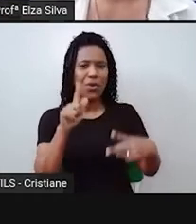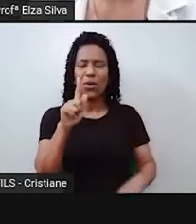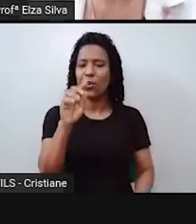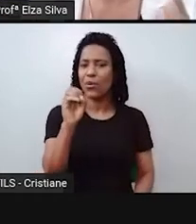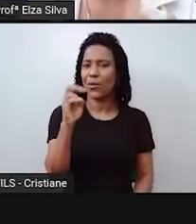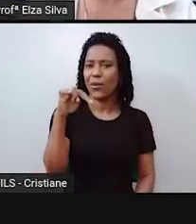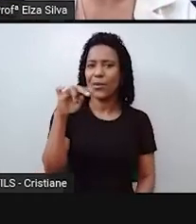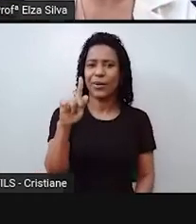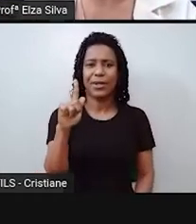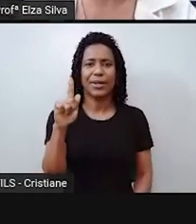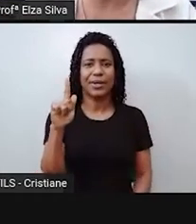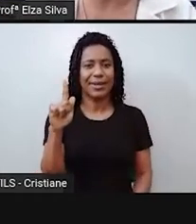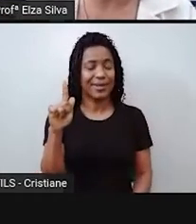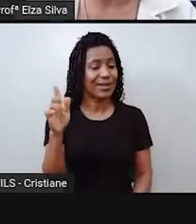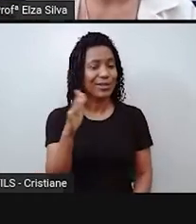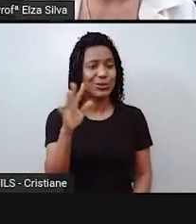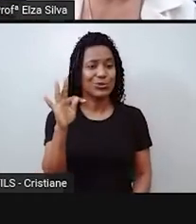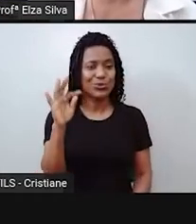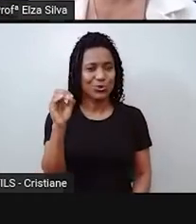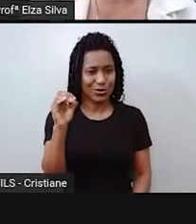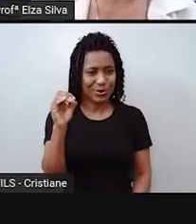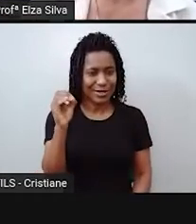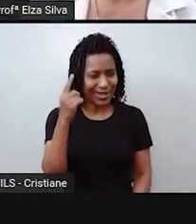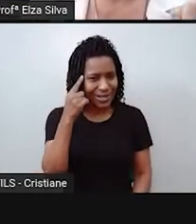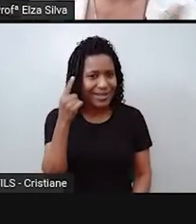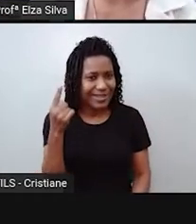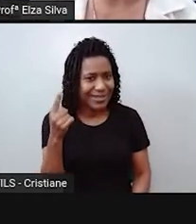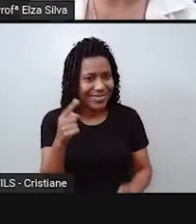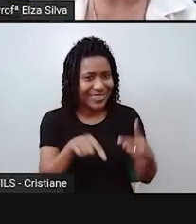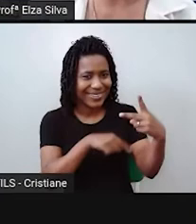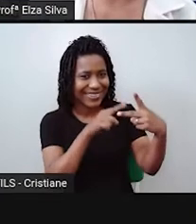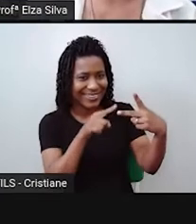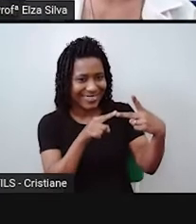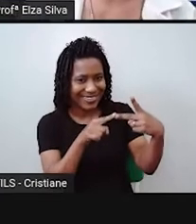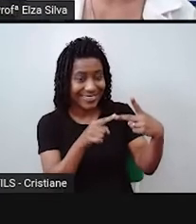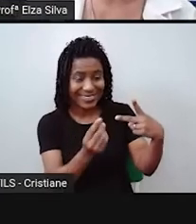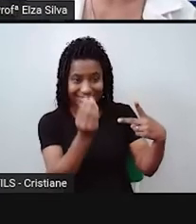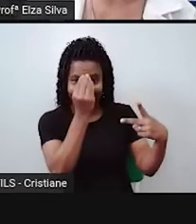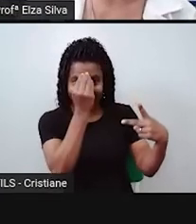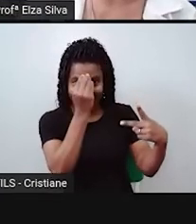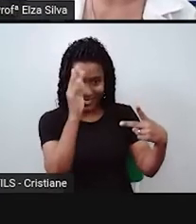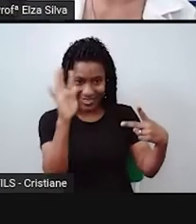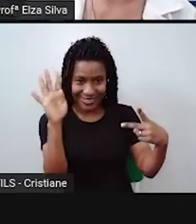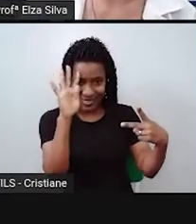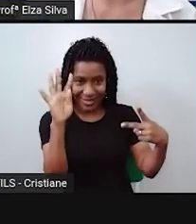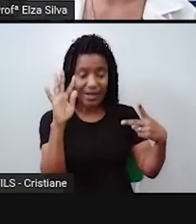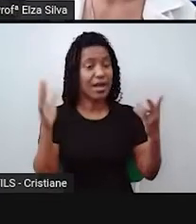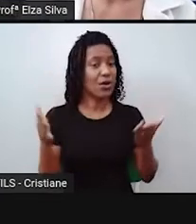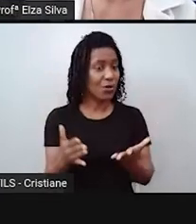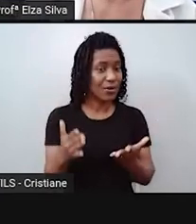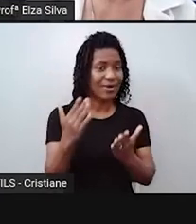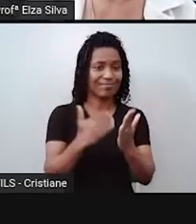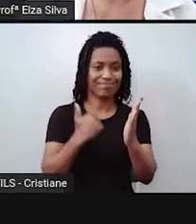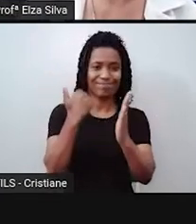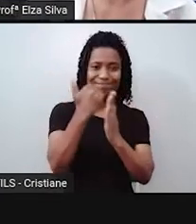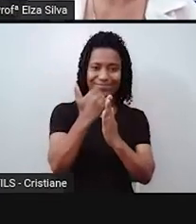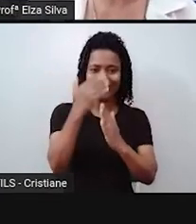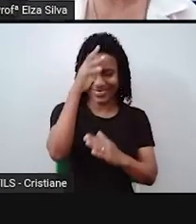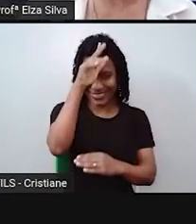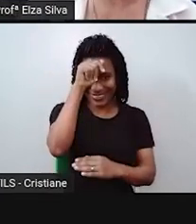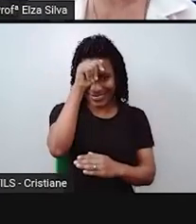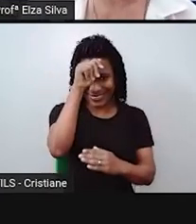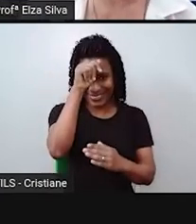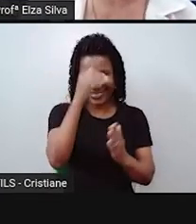Então, nós iremos agora aprender um pouco mais sobre isto. E eu trago aqui um